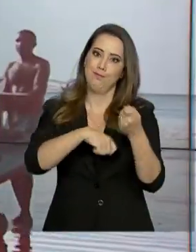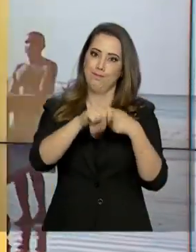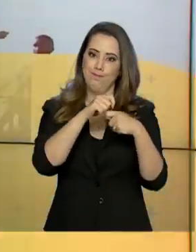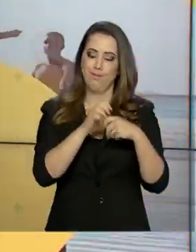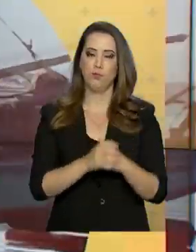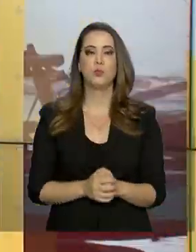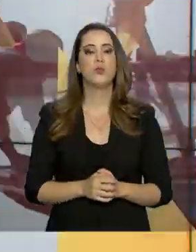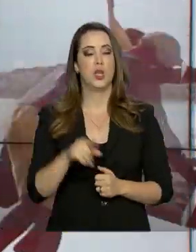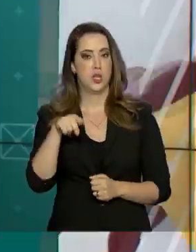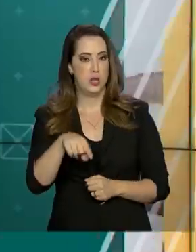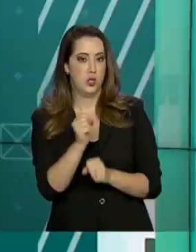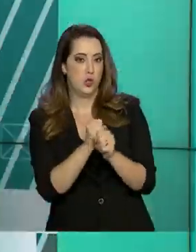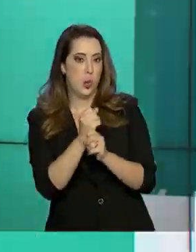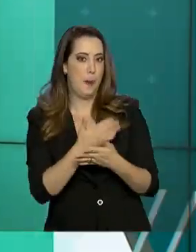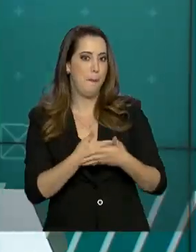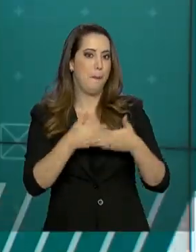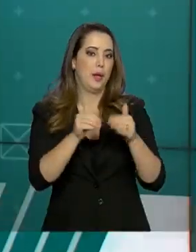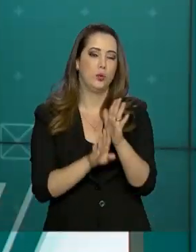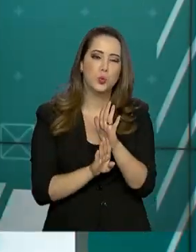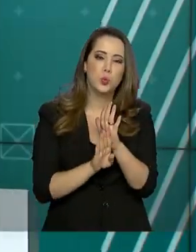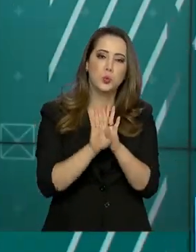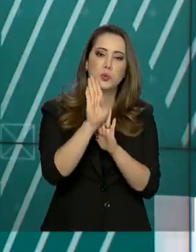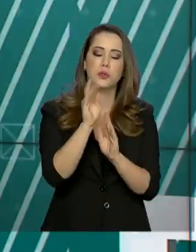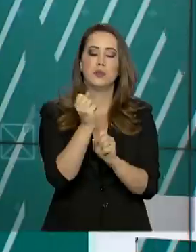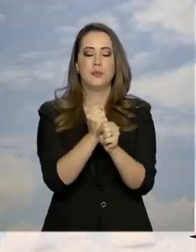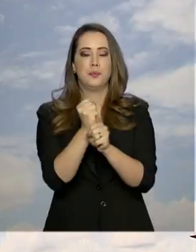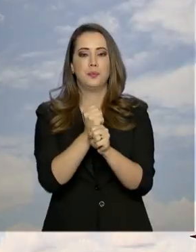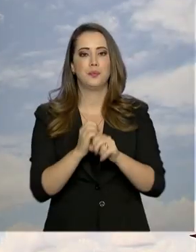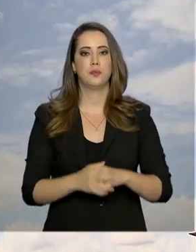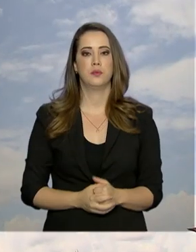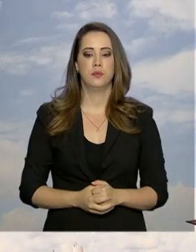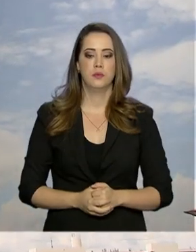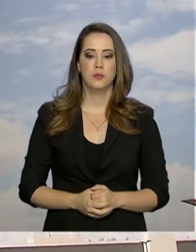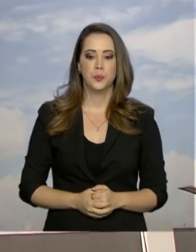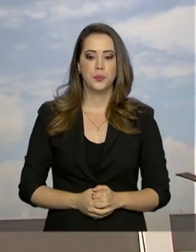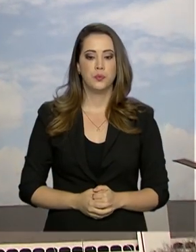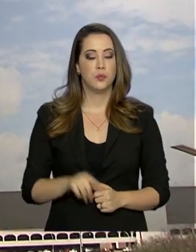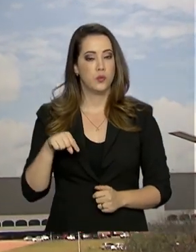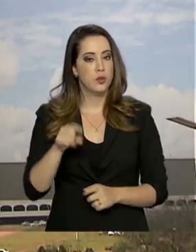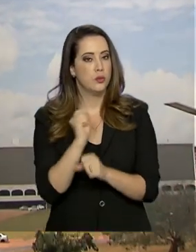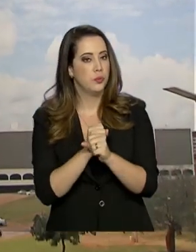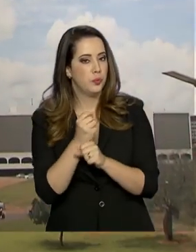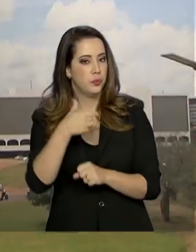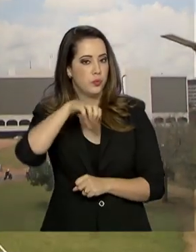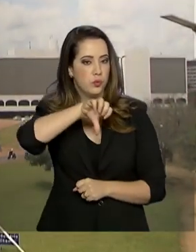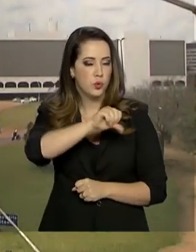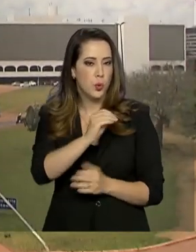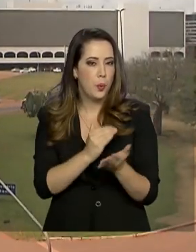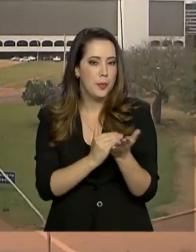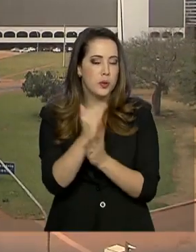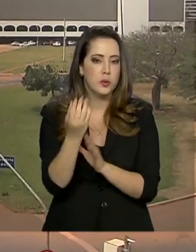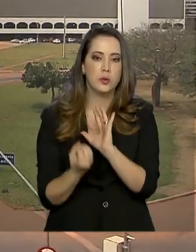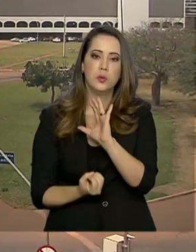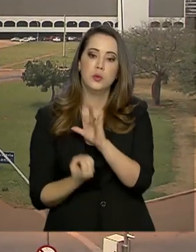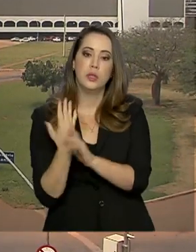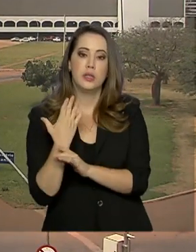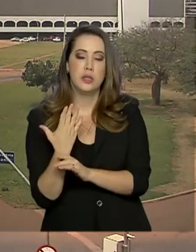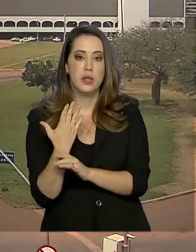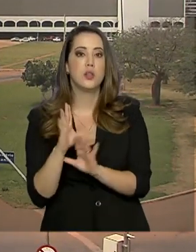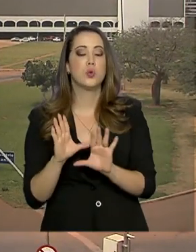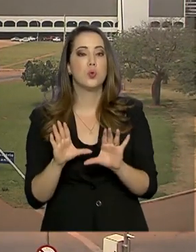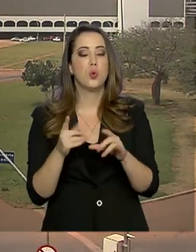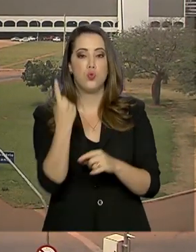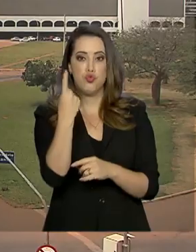superou a previsão de crescimento para o ano. O ano de 2019 começou com a criação de um super